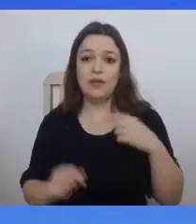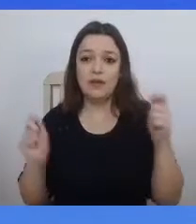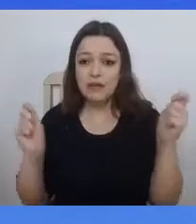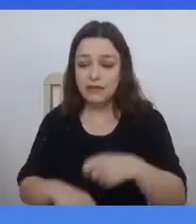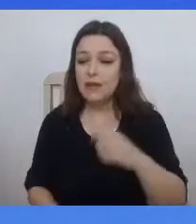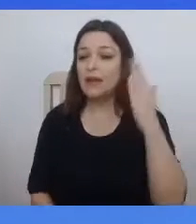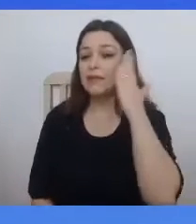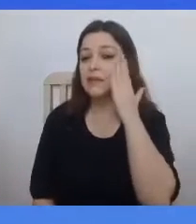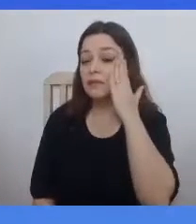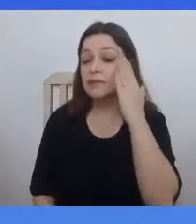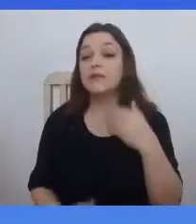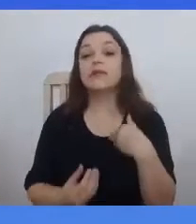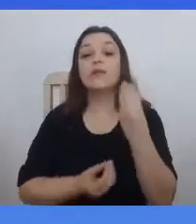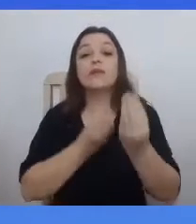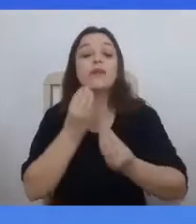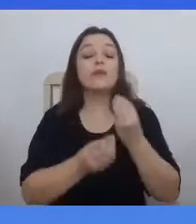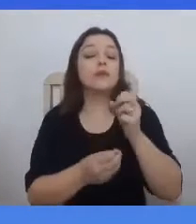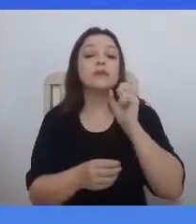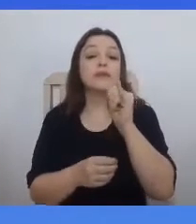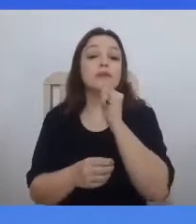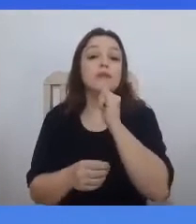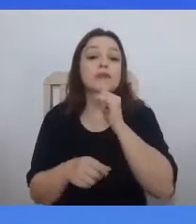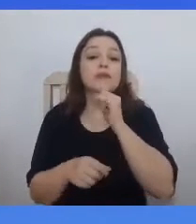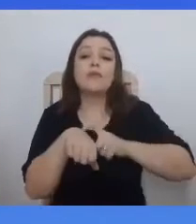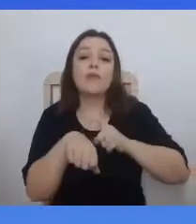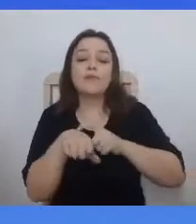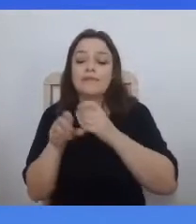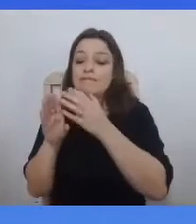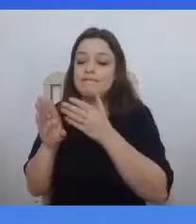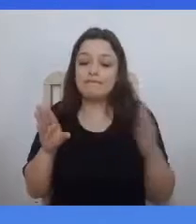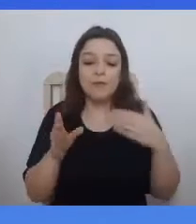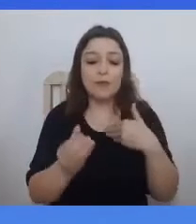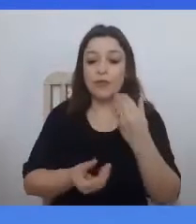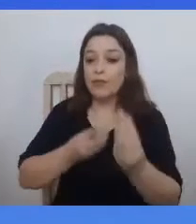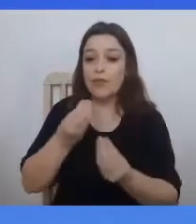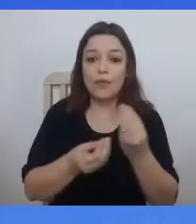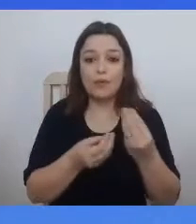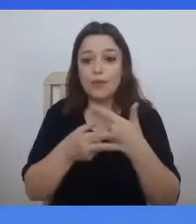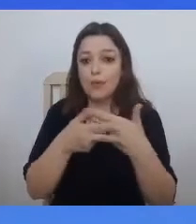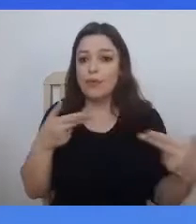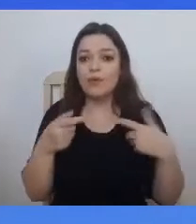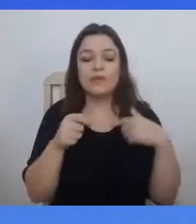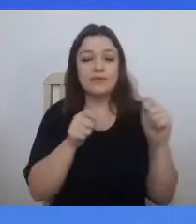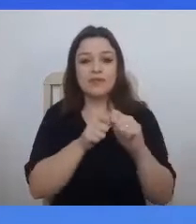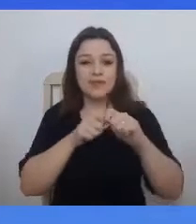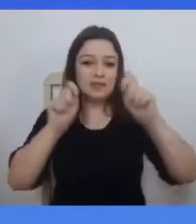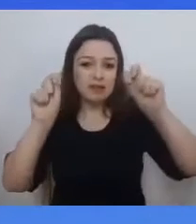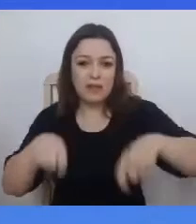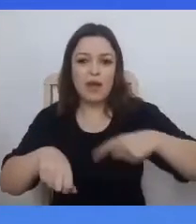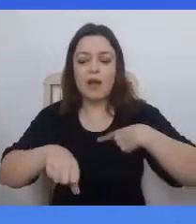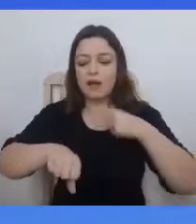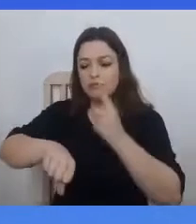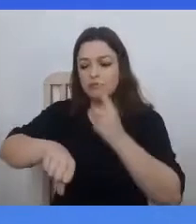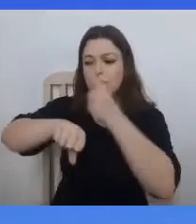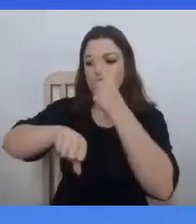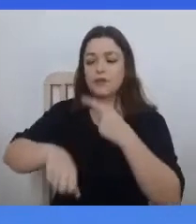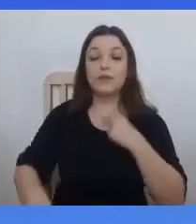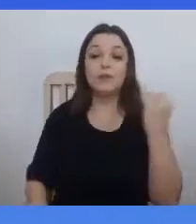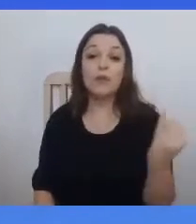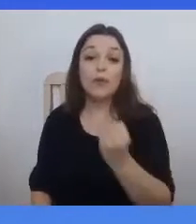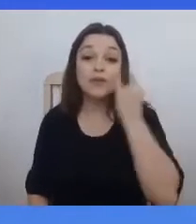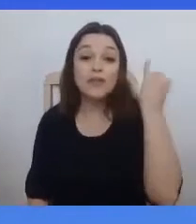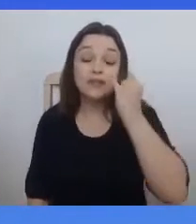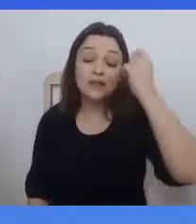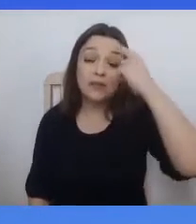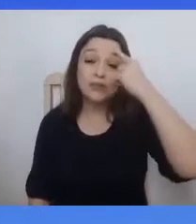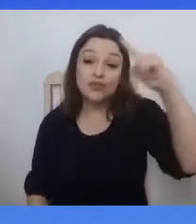aquela época em que não precisemos mais demarcar, como devemos demarcar hoje, a importância do Dia Internacional da Mulher. Porque